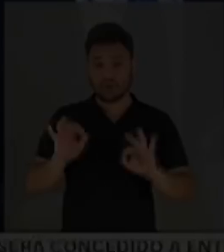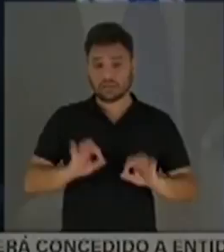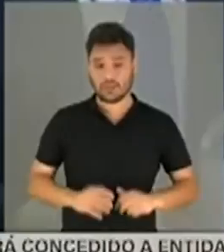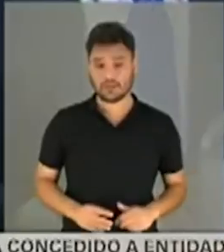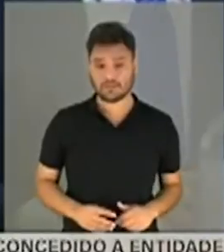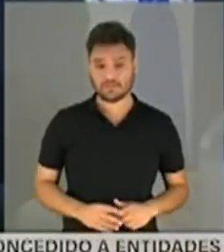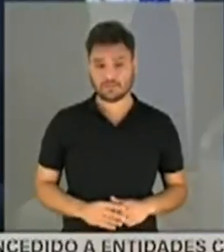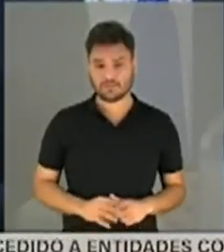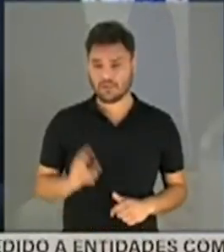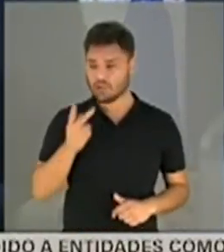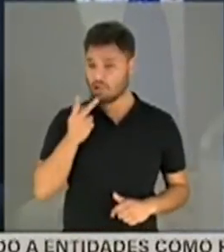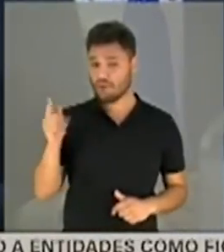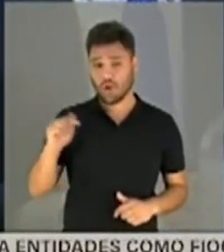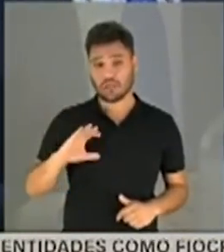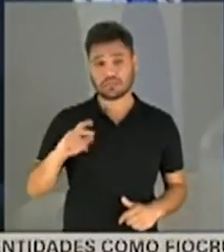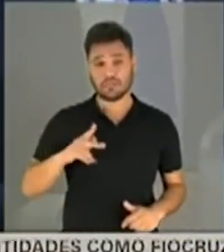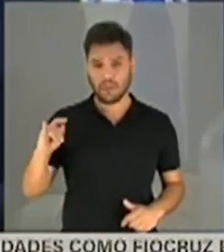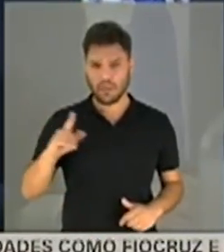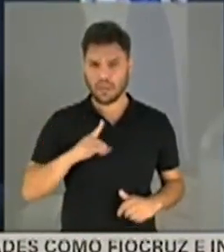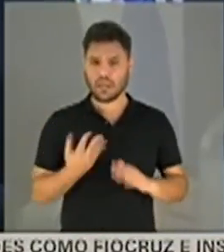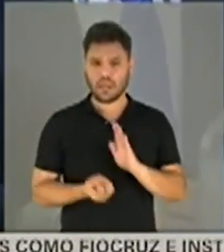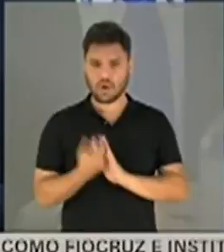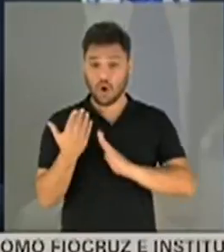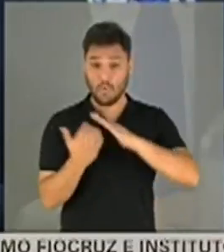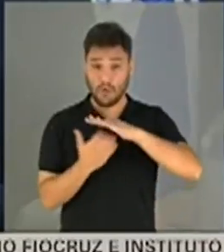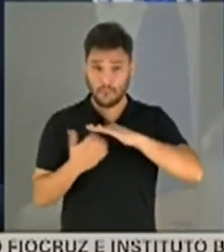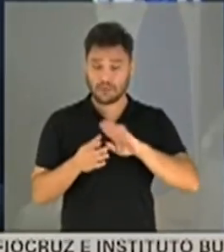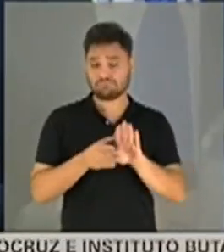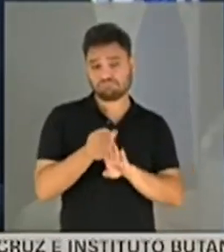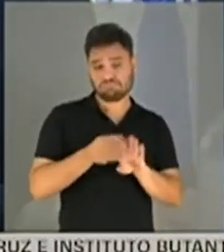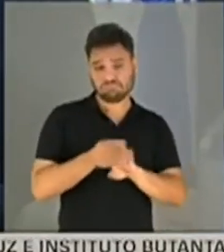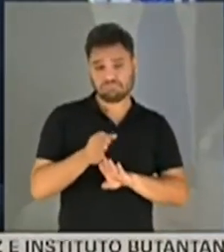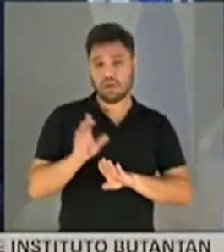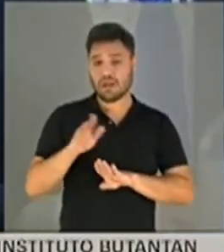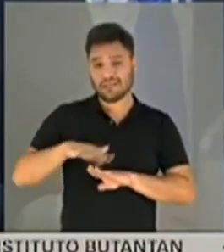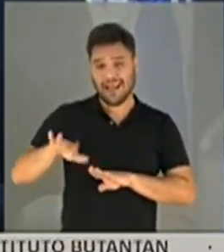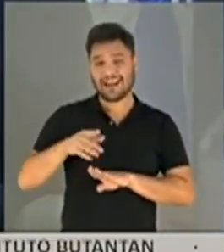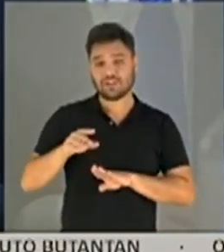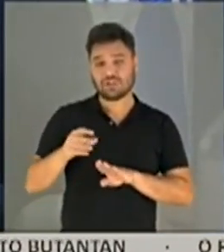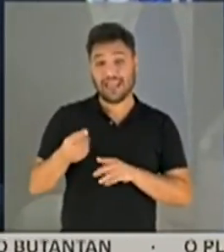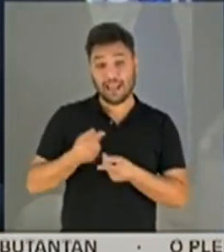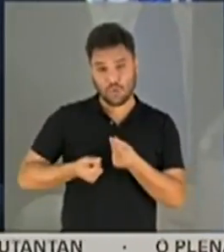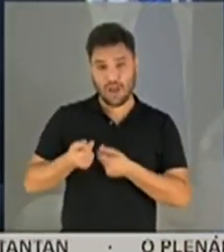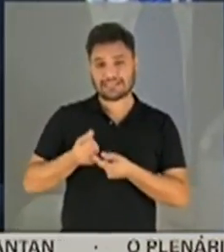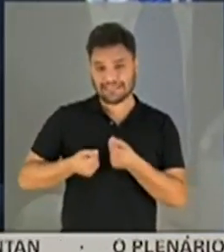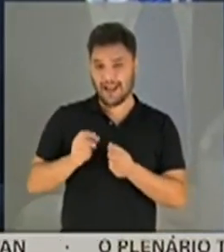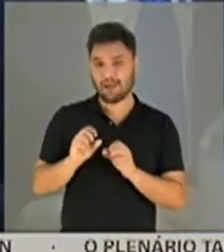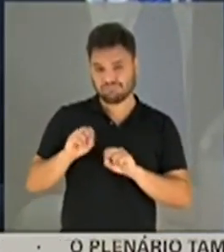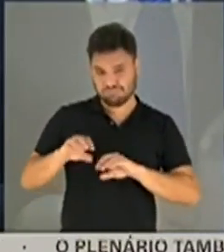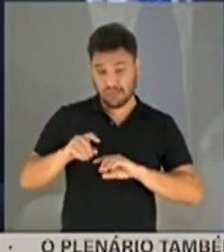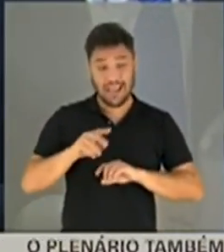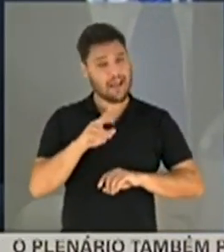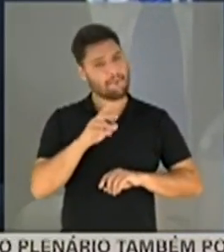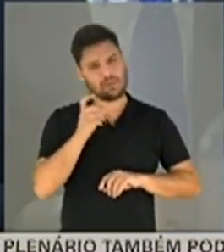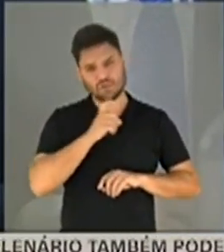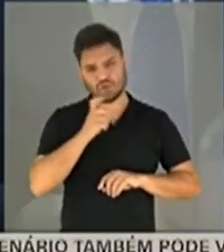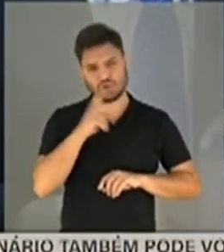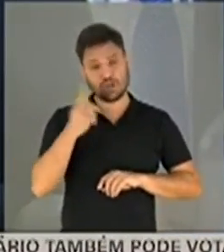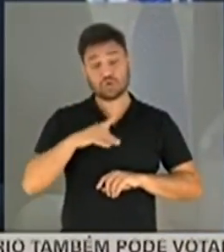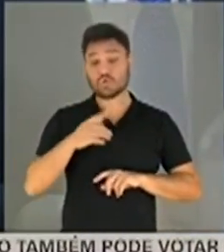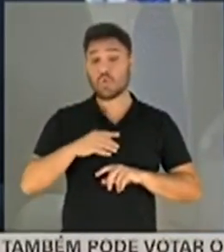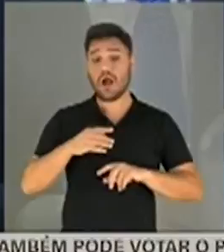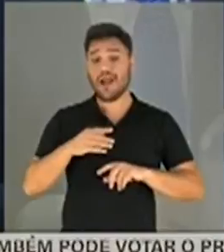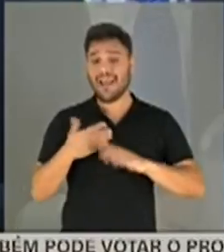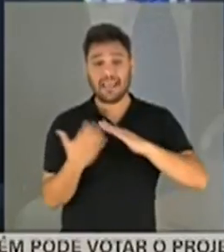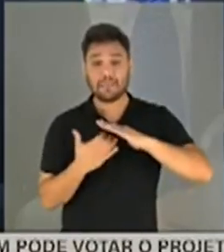O senhor disse a essa CPI que abriu uma empresa para prestar consultoria no sentido de educação financeira. Não é verdade, a sua empresa nunca teve sequer